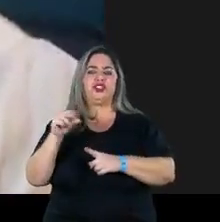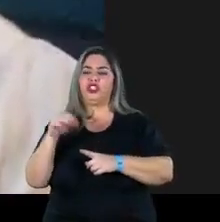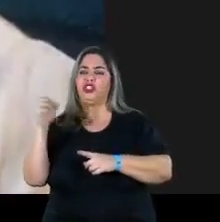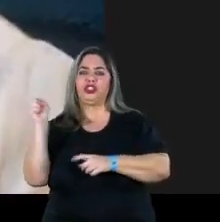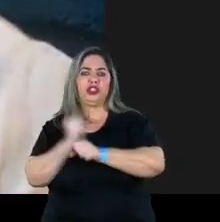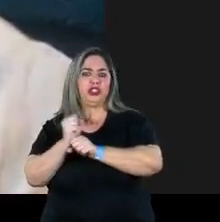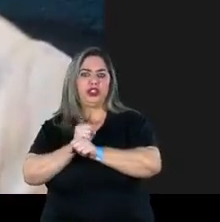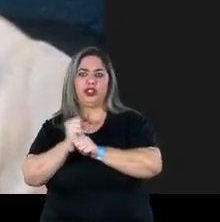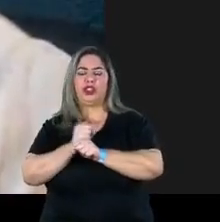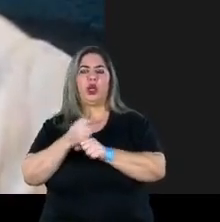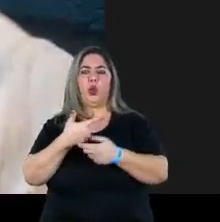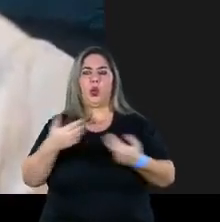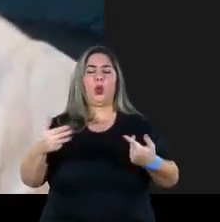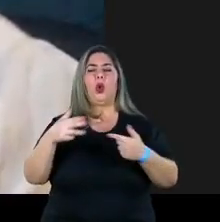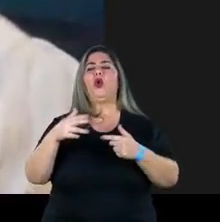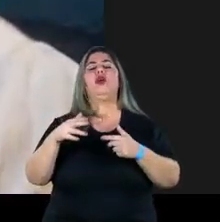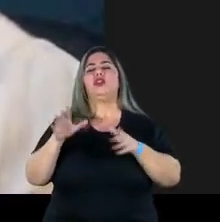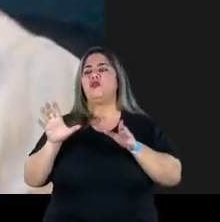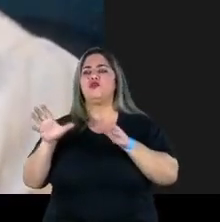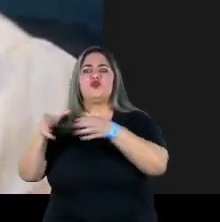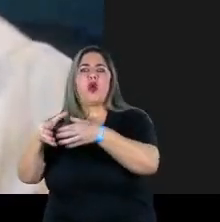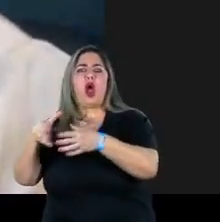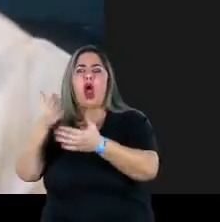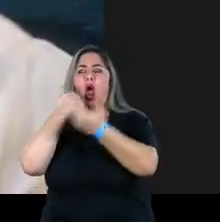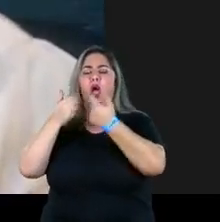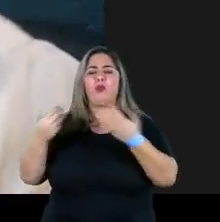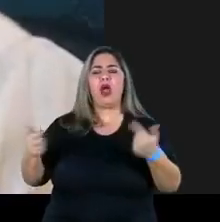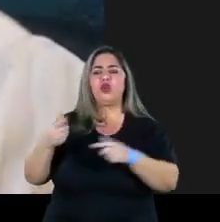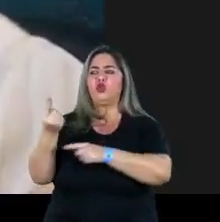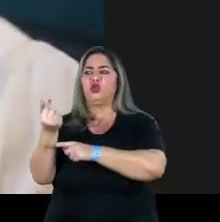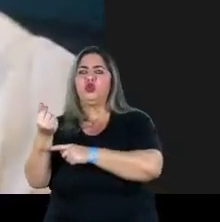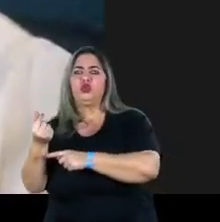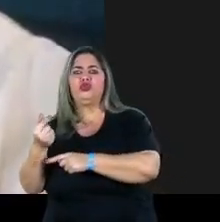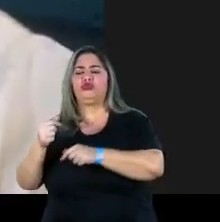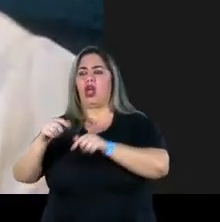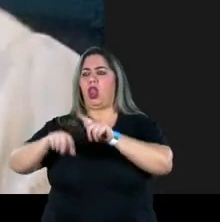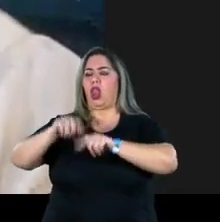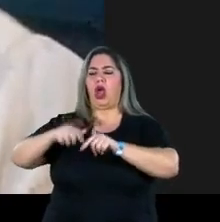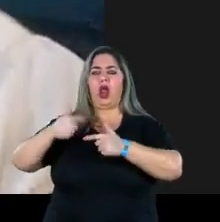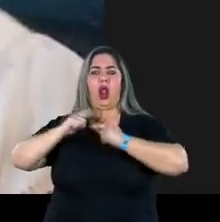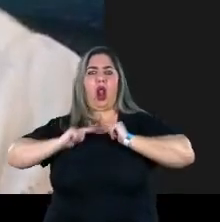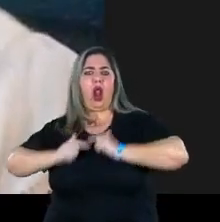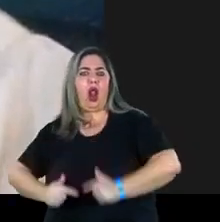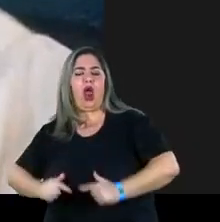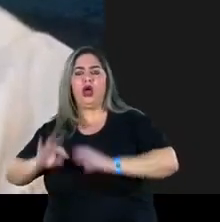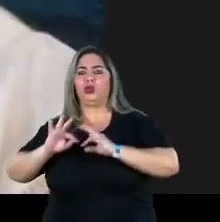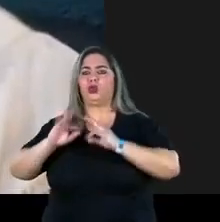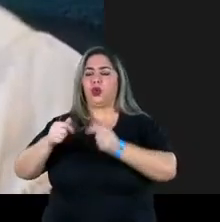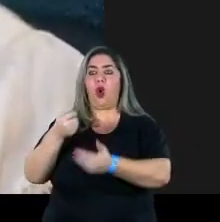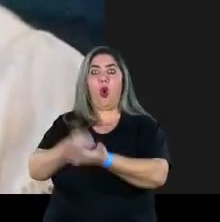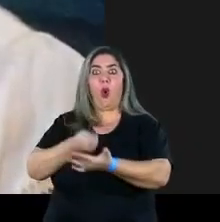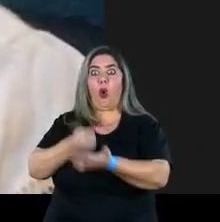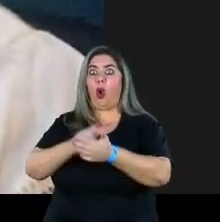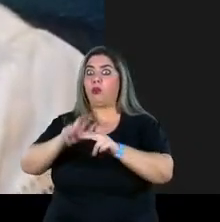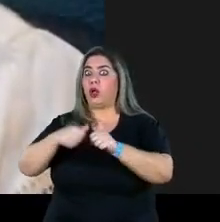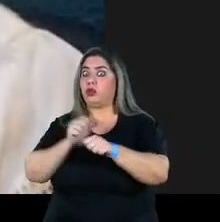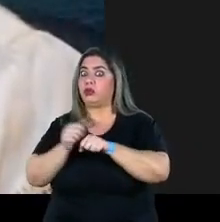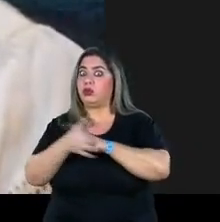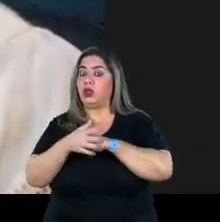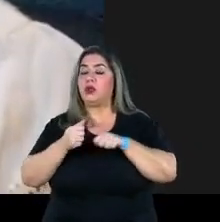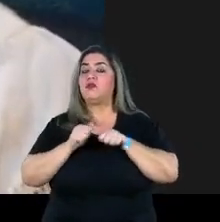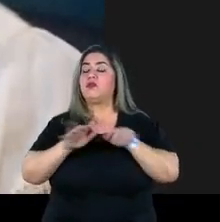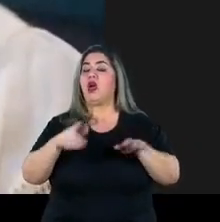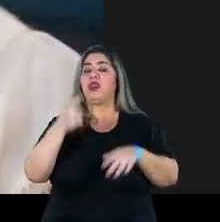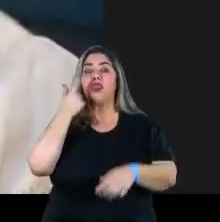relacionadas a questão de juntar alimentos, comida, dinheiro, material de limpeza. Nós fomos obrigados a isso pela realidade da pandemia porque a gente não ia